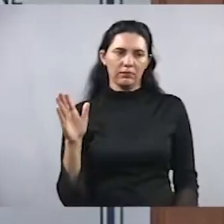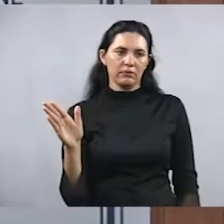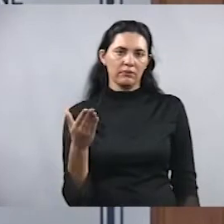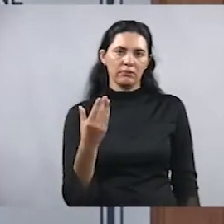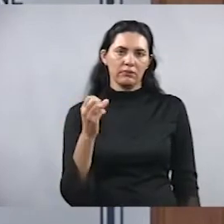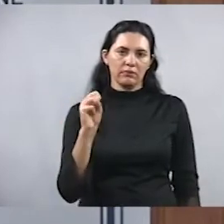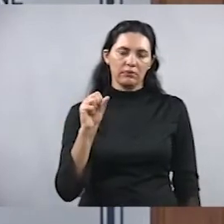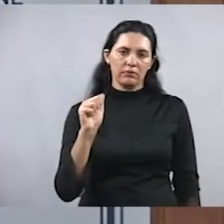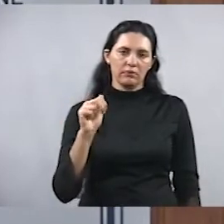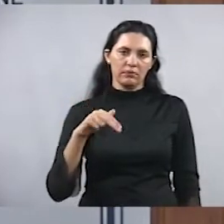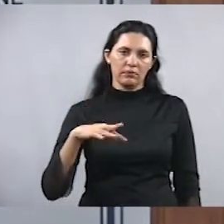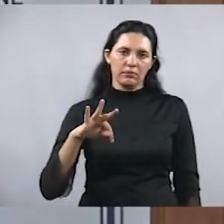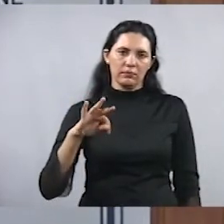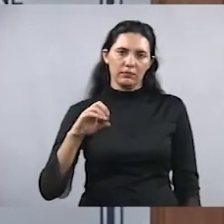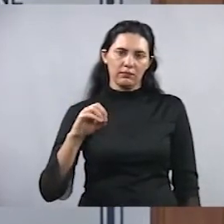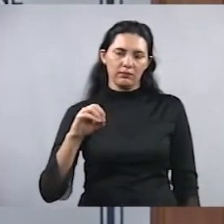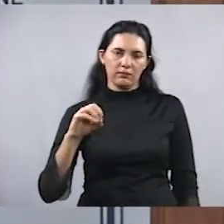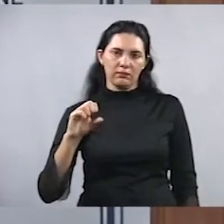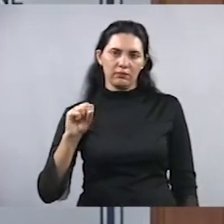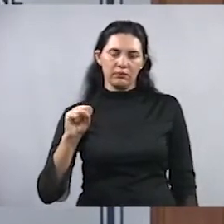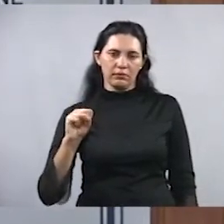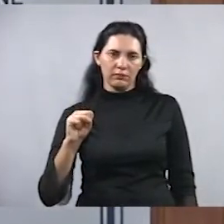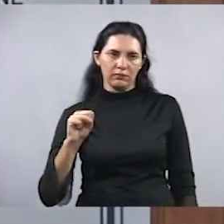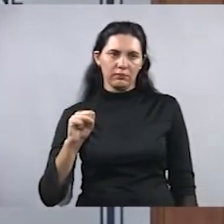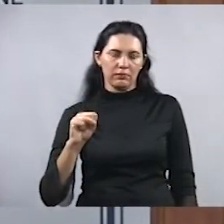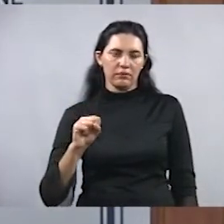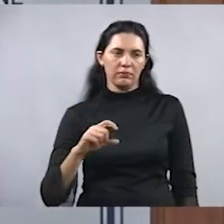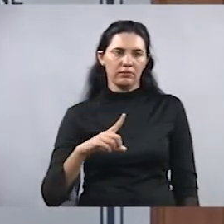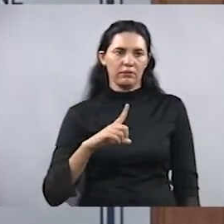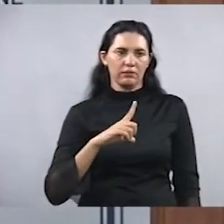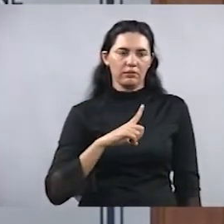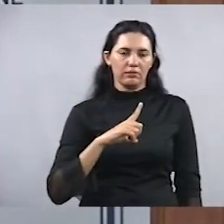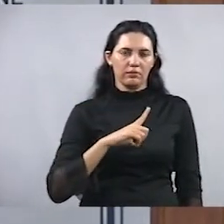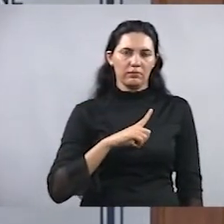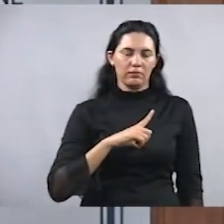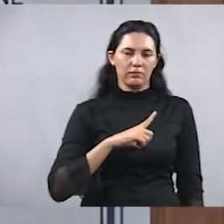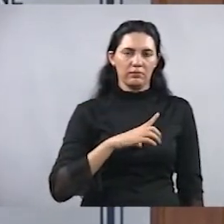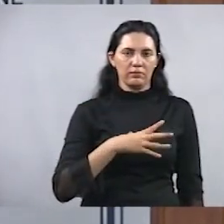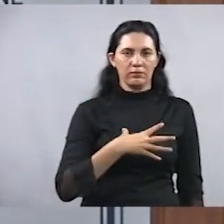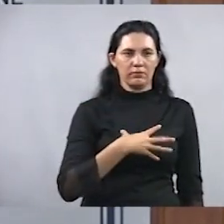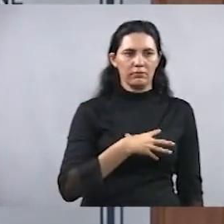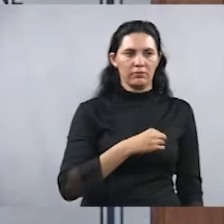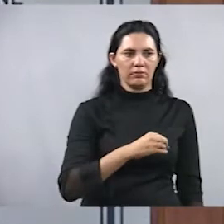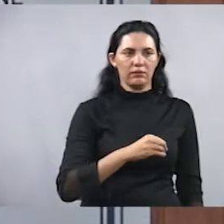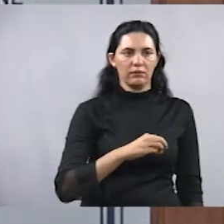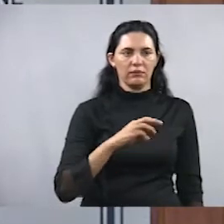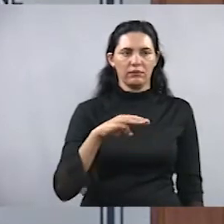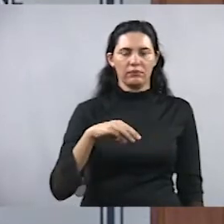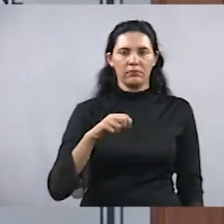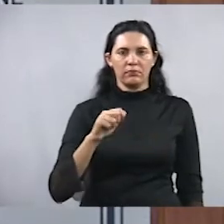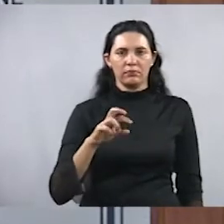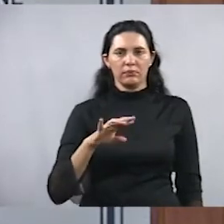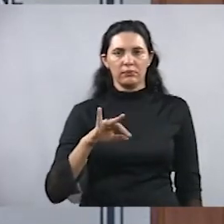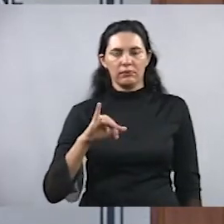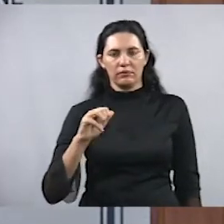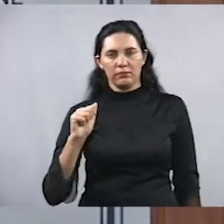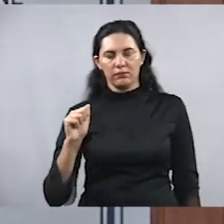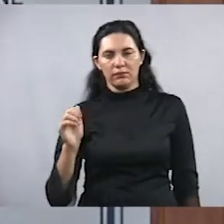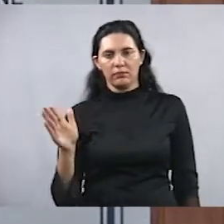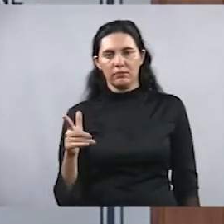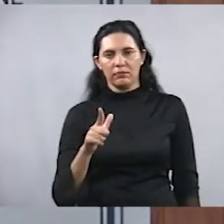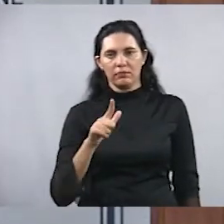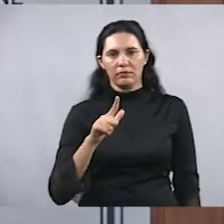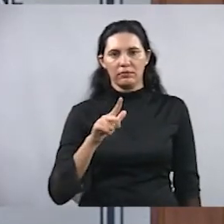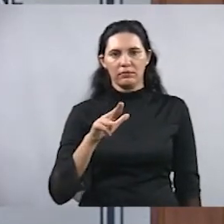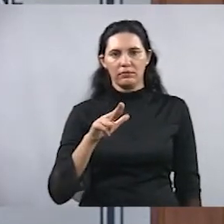Maria Nilza dos Santos, ela teve como filha a dona Maria Luzinete